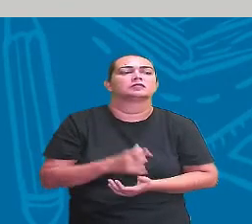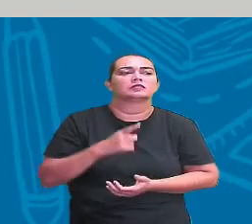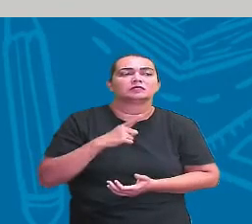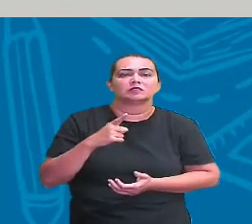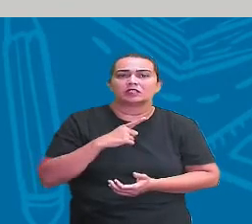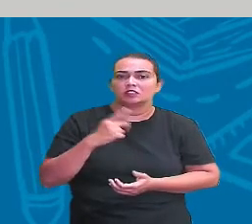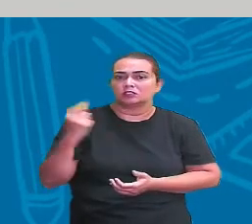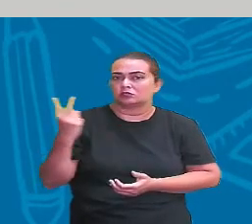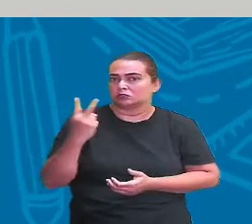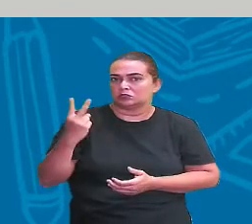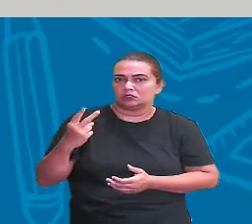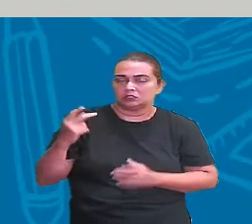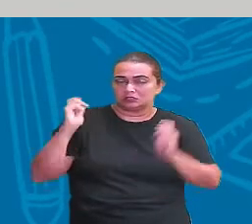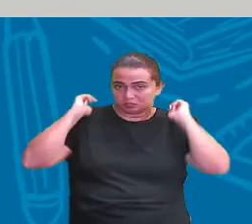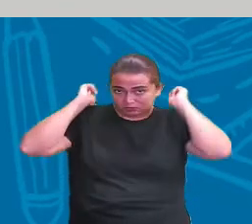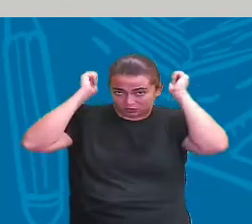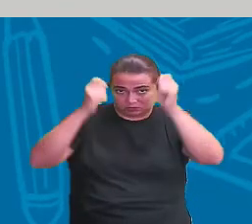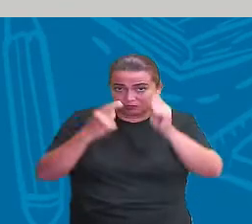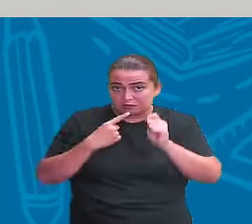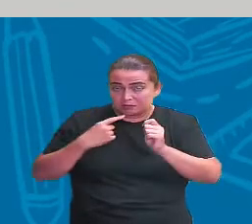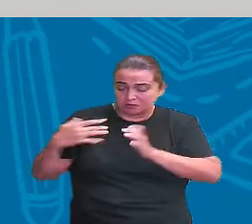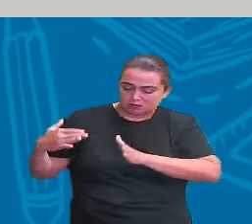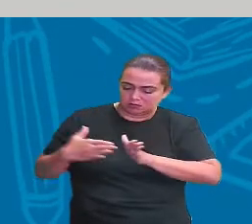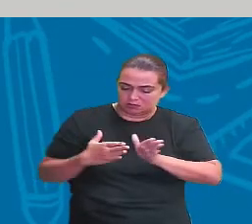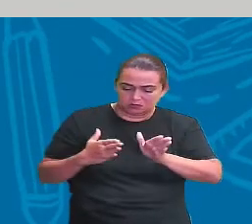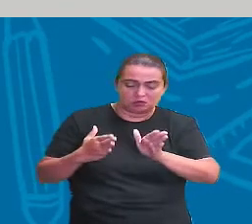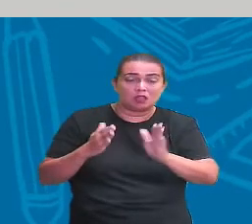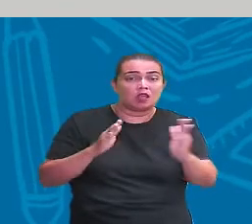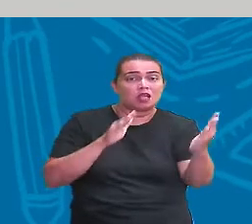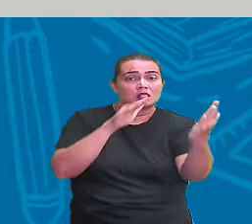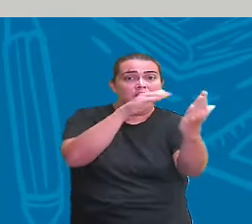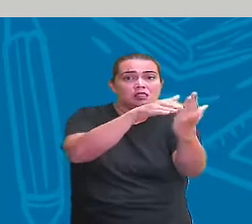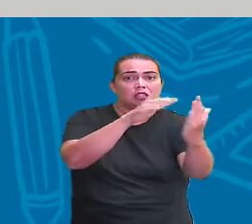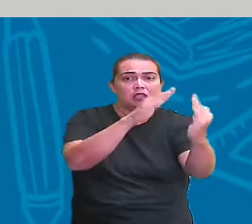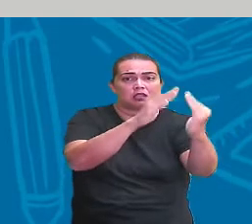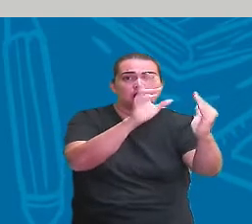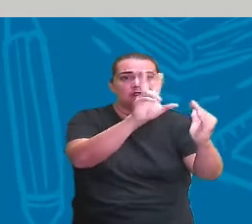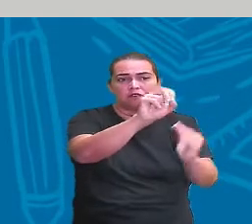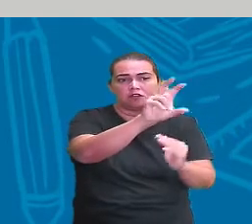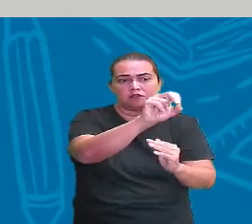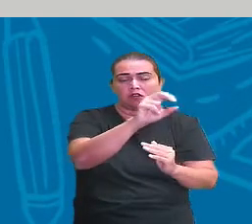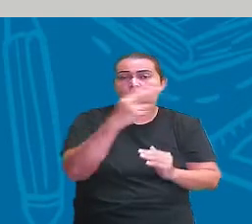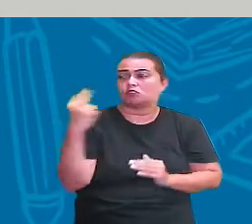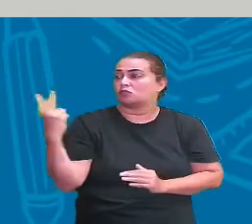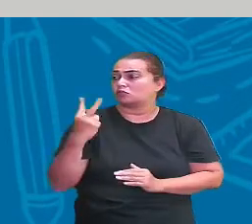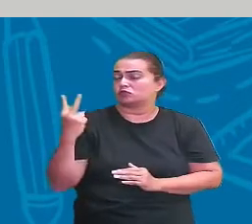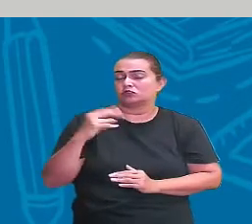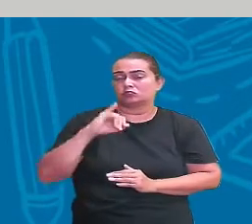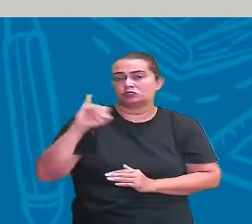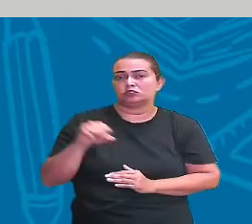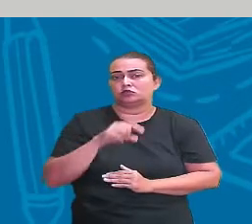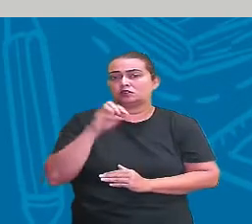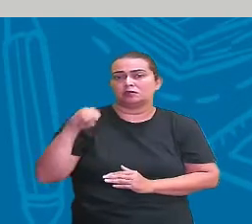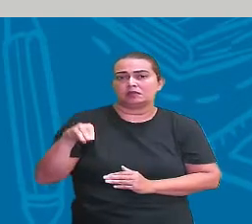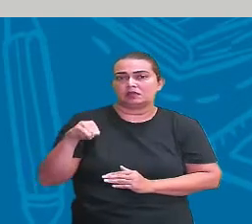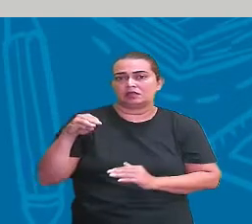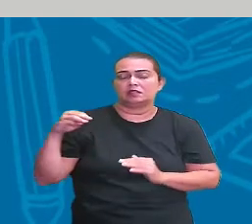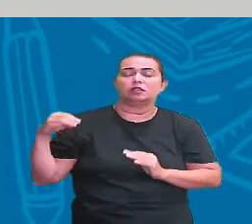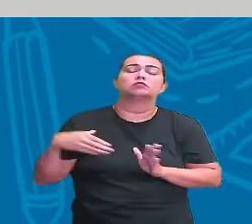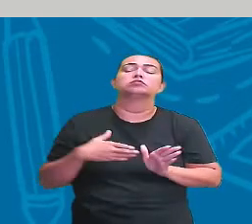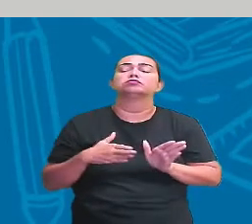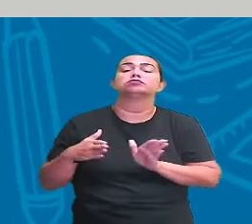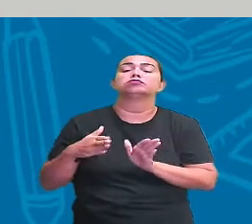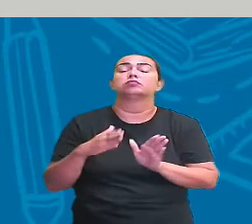um caminho. Chapeuzinho Vermelho tem um caminho que ela vai até a casa da avó. E João e Maria, eles percorrem um caminho que vai dar até a casa de